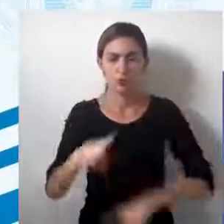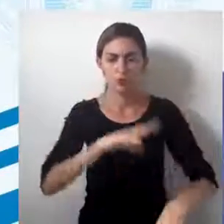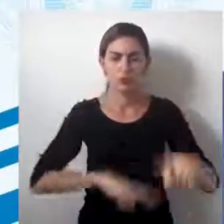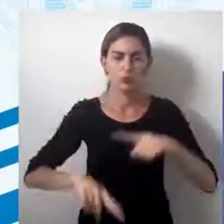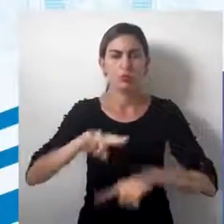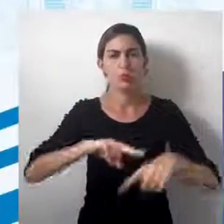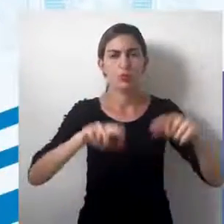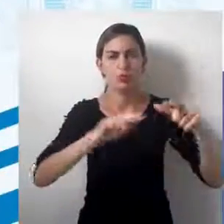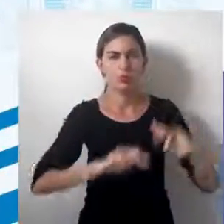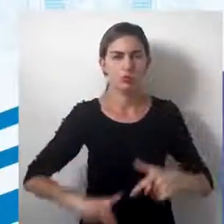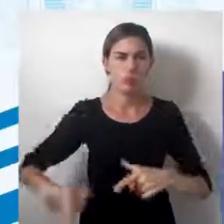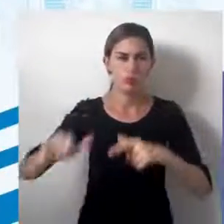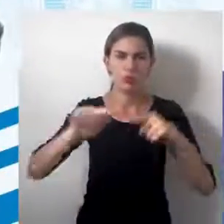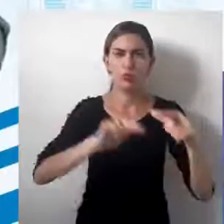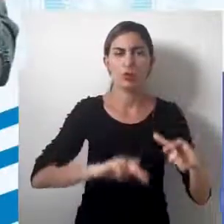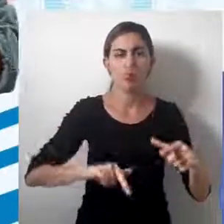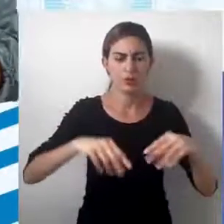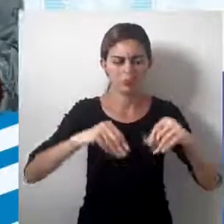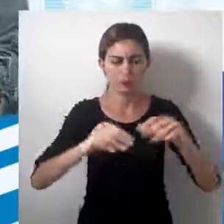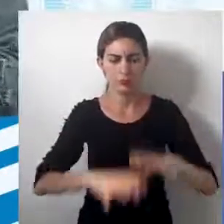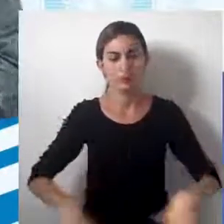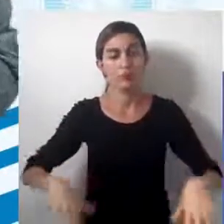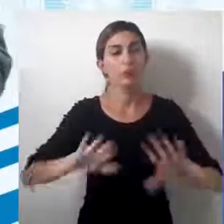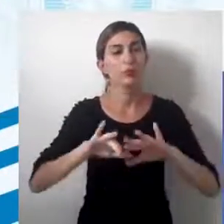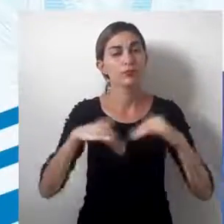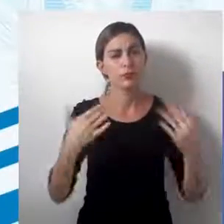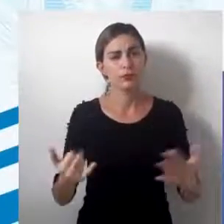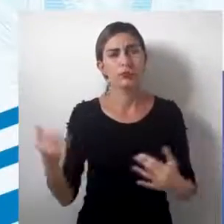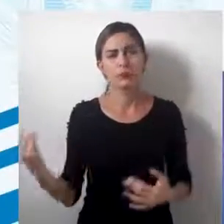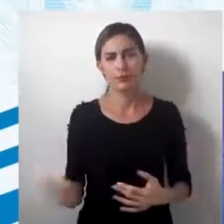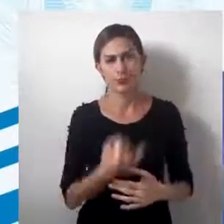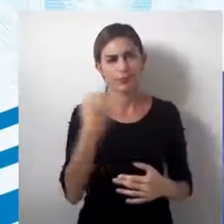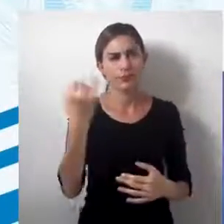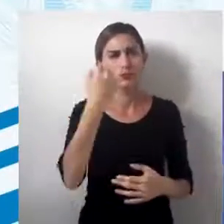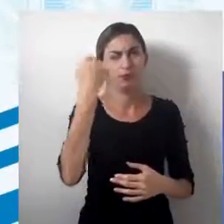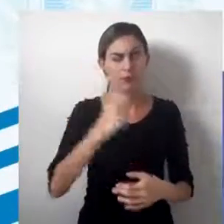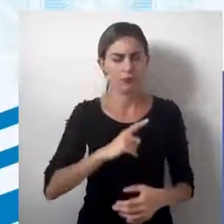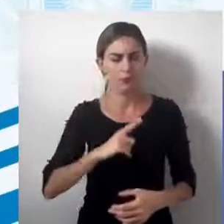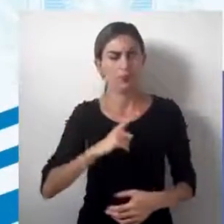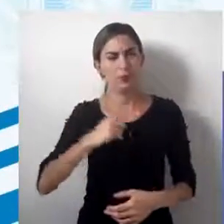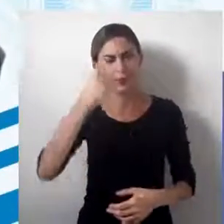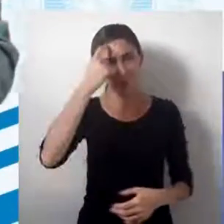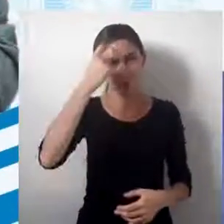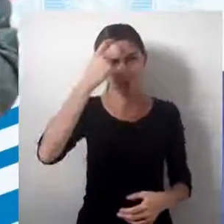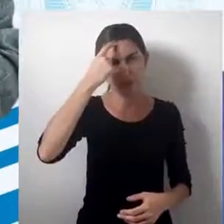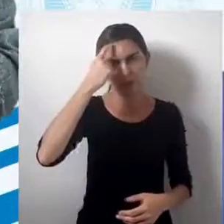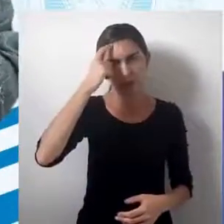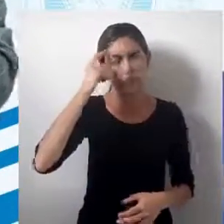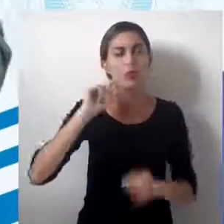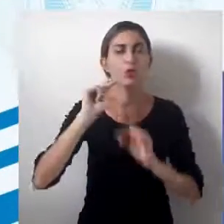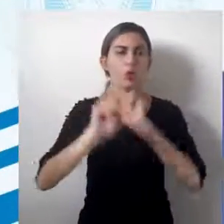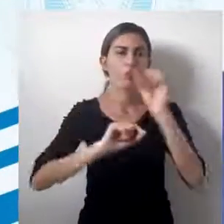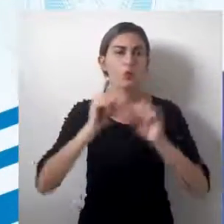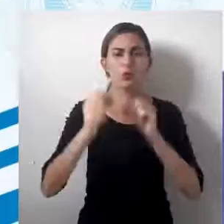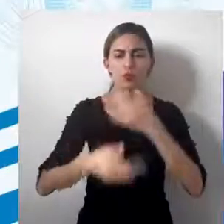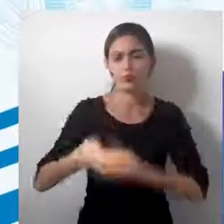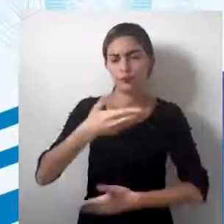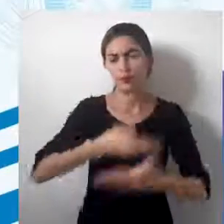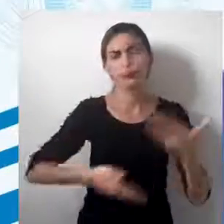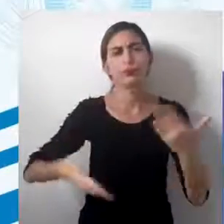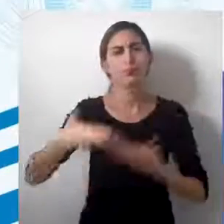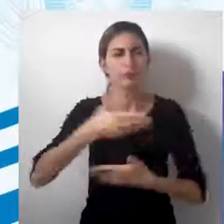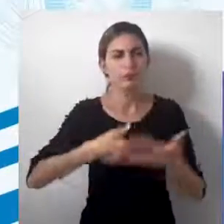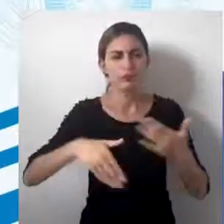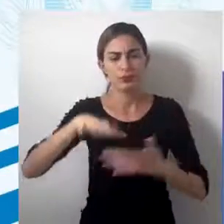domínio daquele espaço, o domínio daquele território. Então, é muito importante a gente ter em mente que a relação